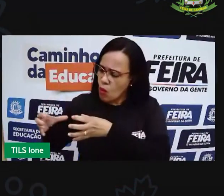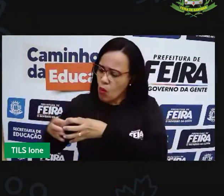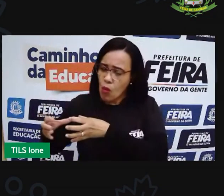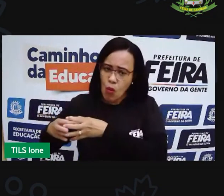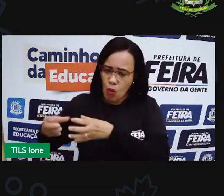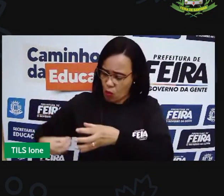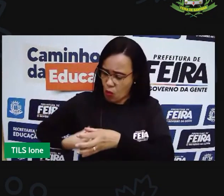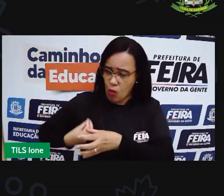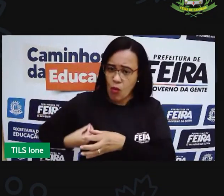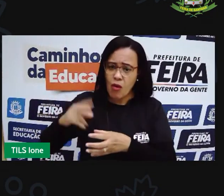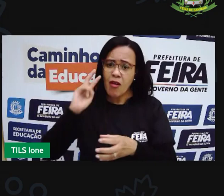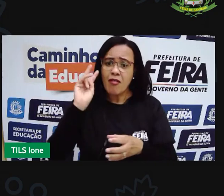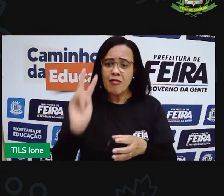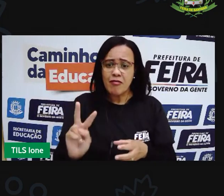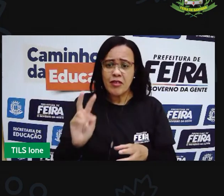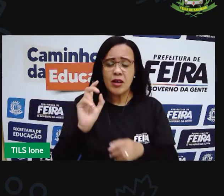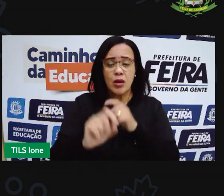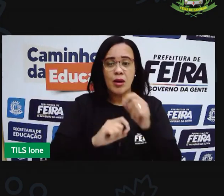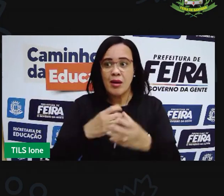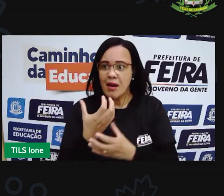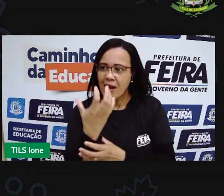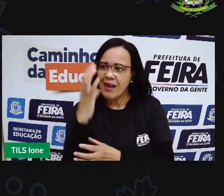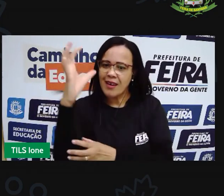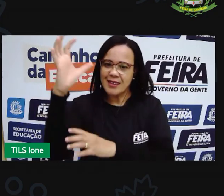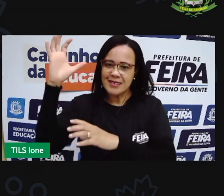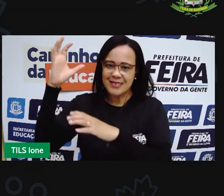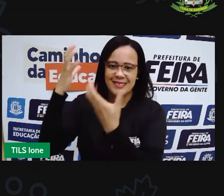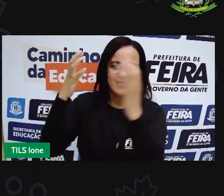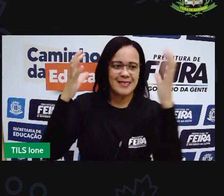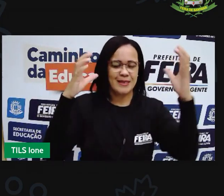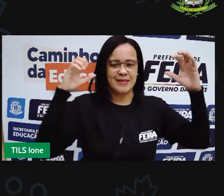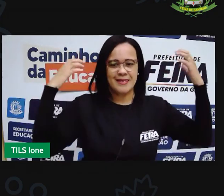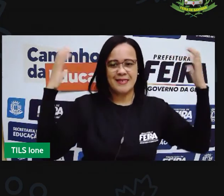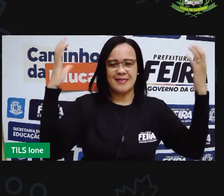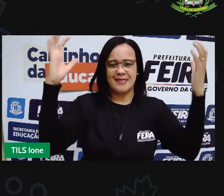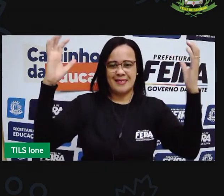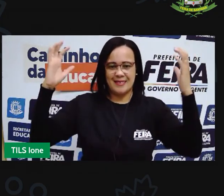árvores aí no entorno?